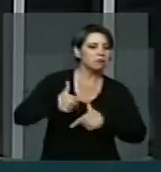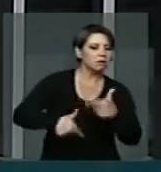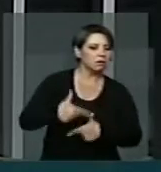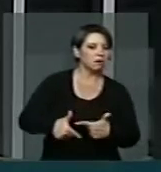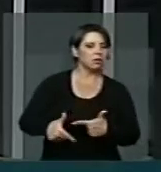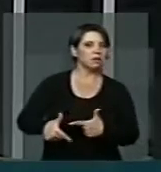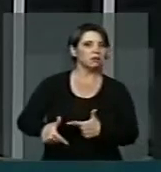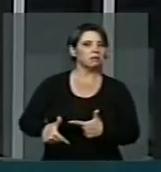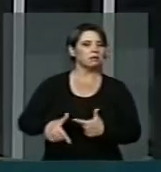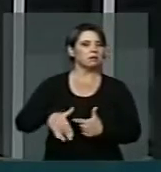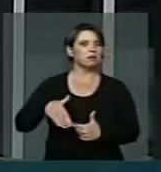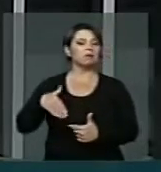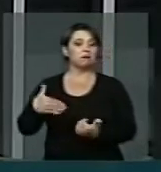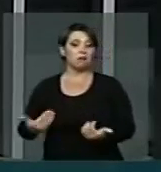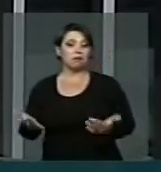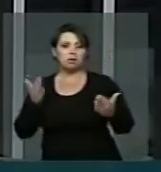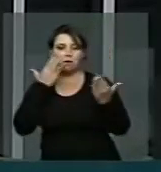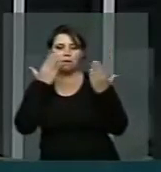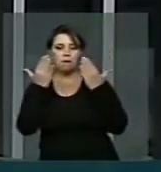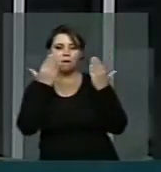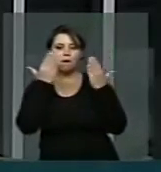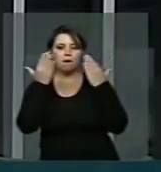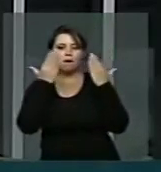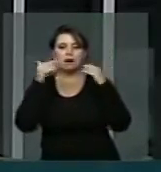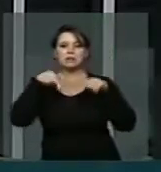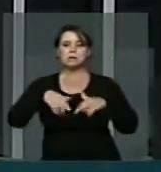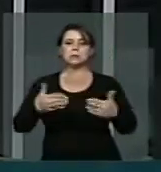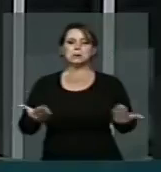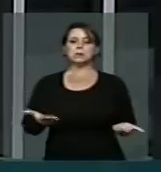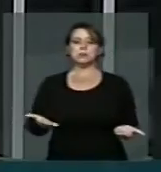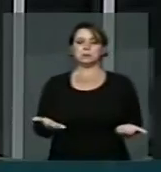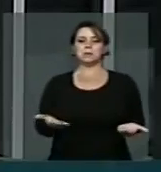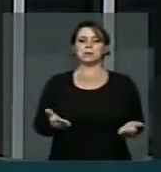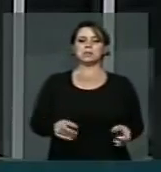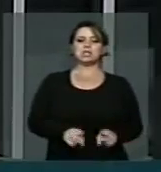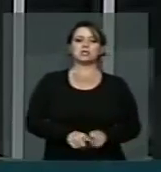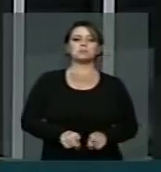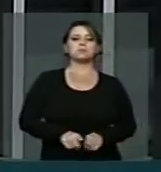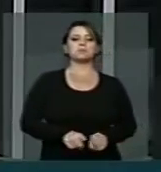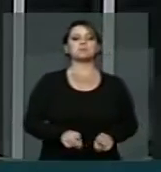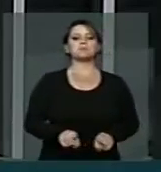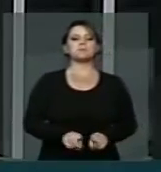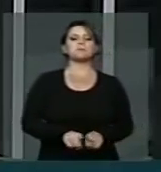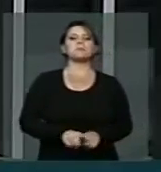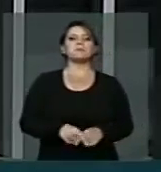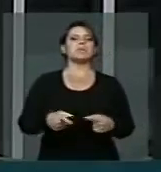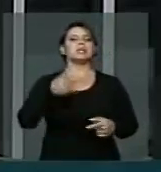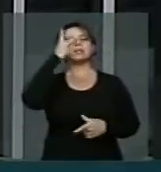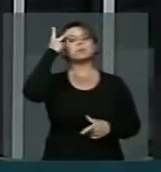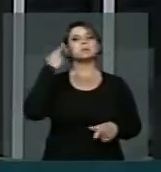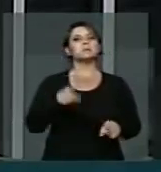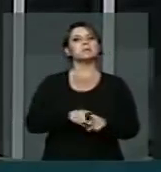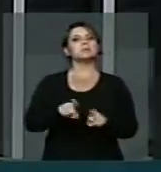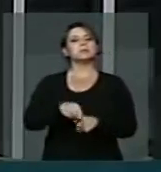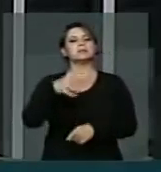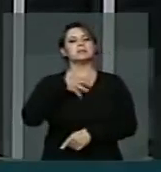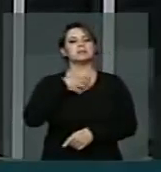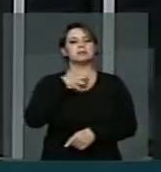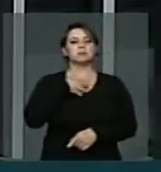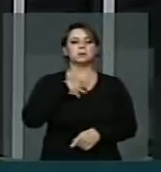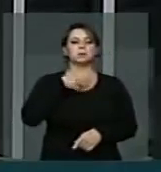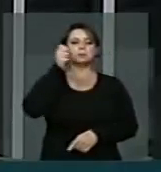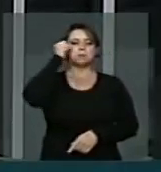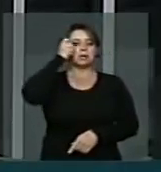quando a dignificação do trabalhador é afetada pelos